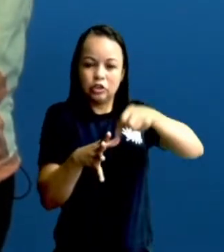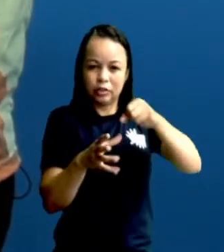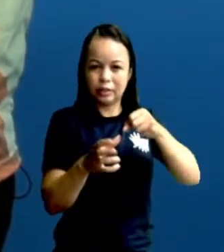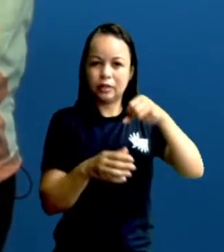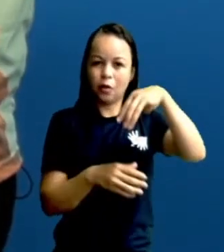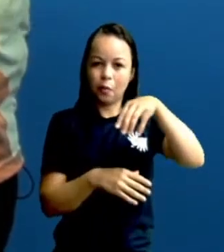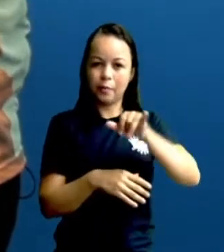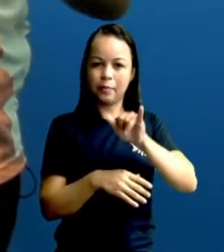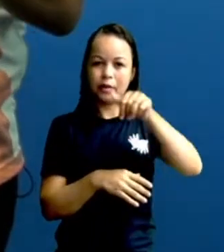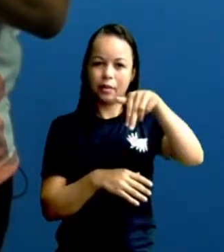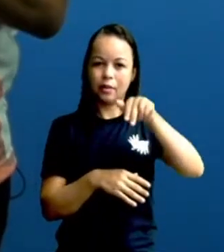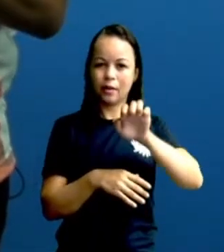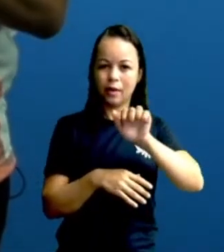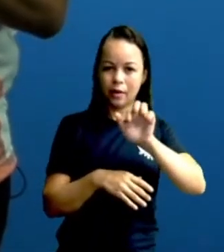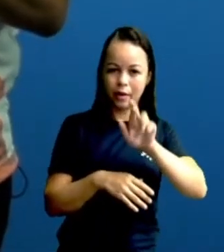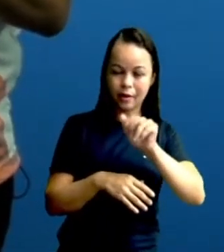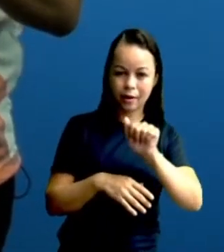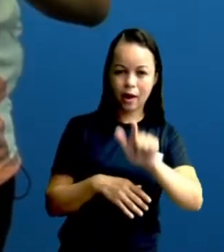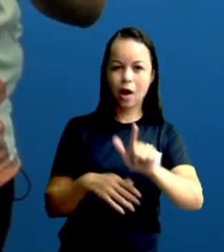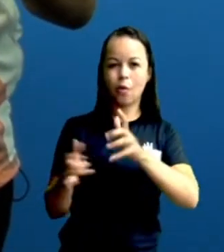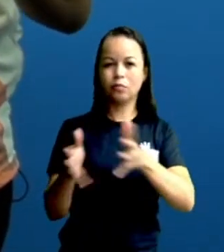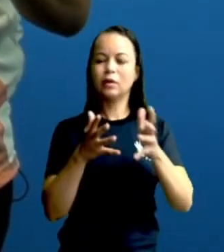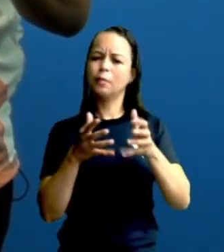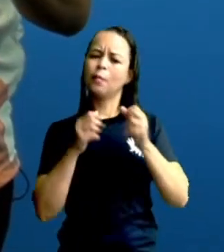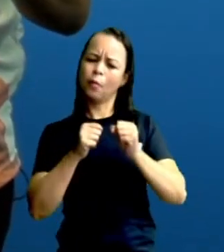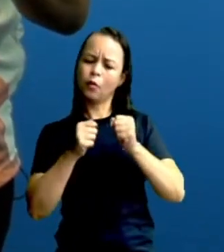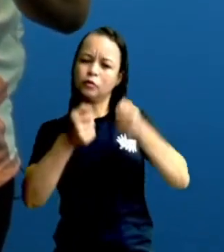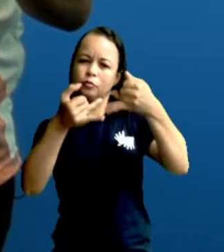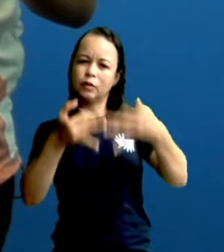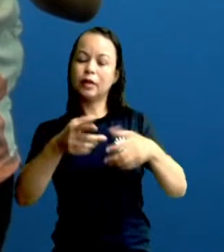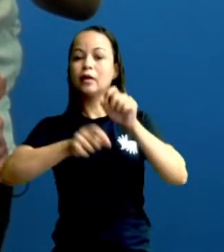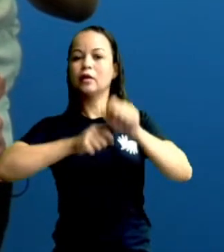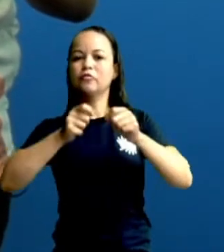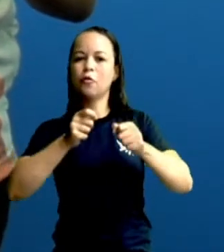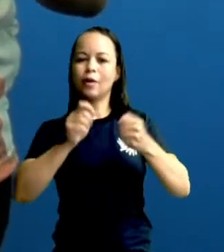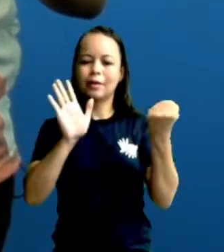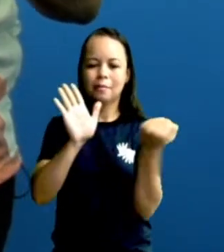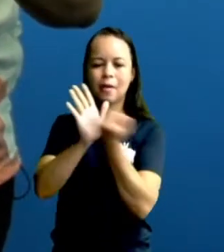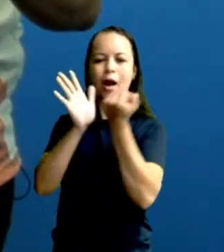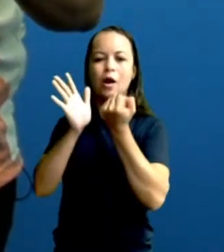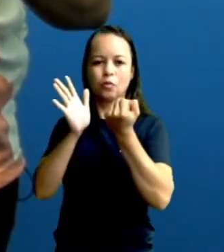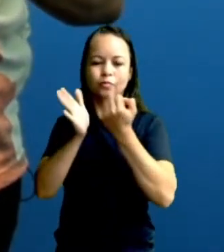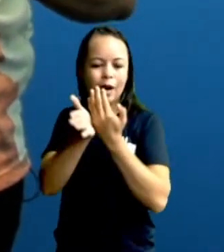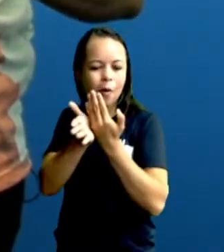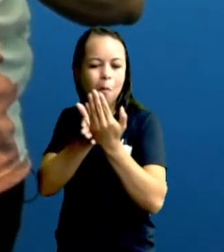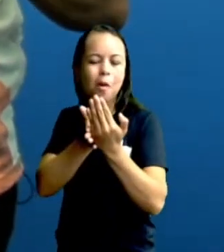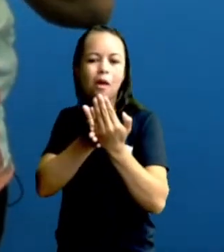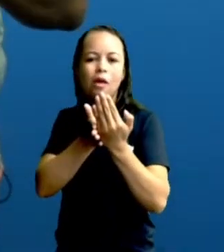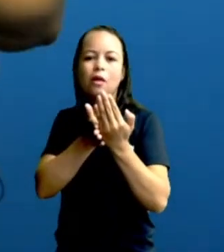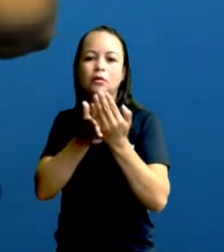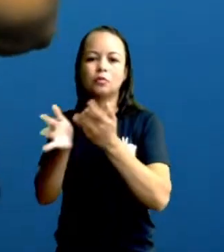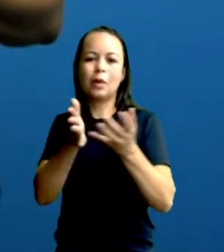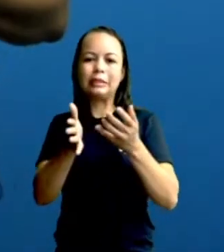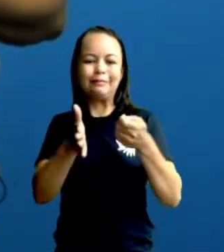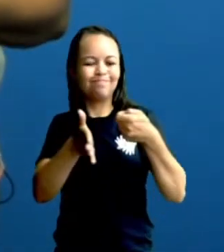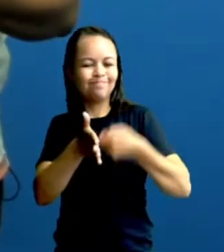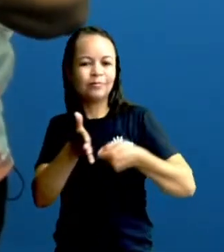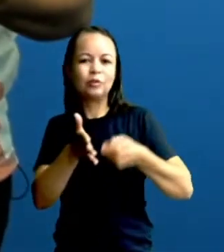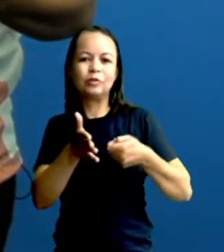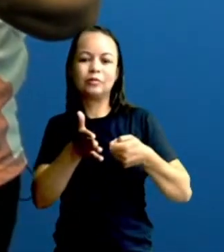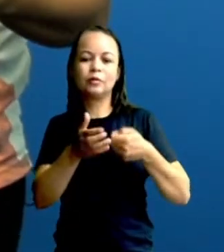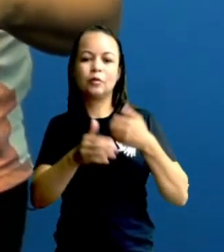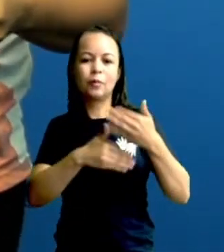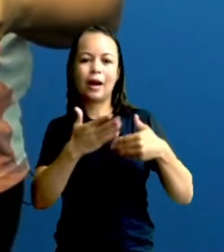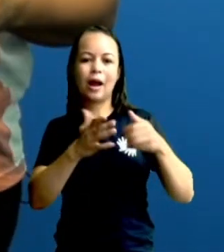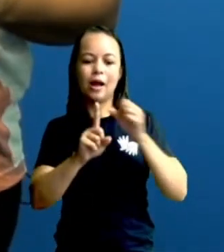revolução industrial, que pode-se dizer que foi o grande marco inicial do uso muito mais impactante para a sociedade